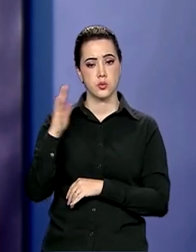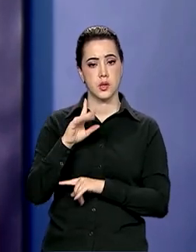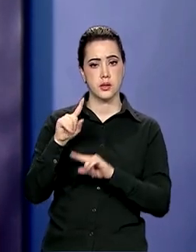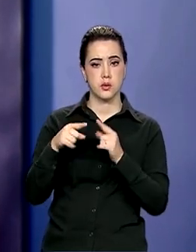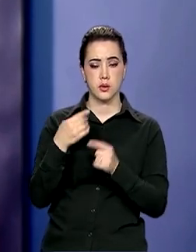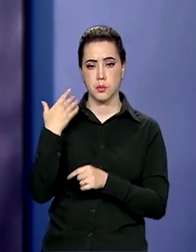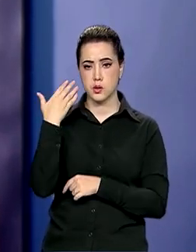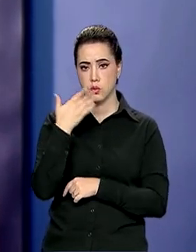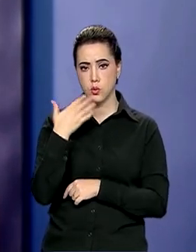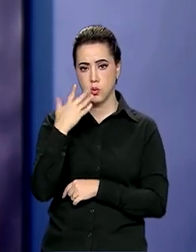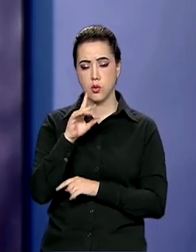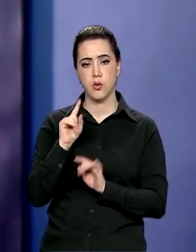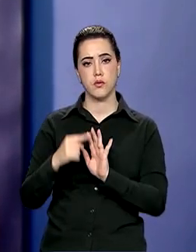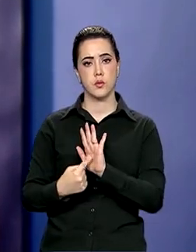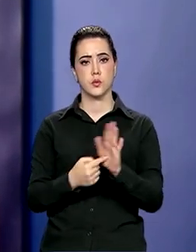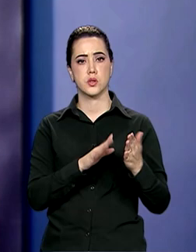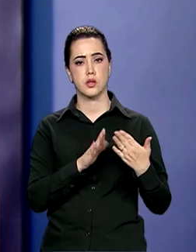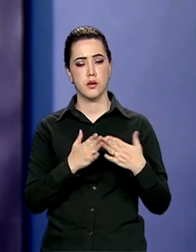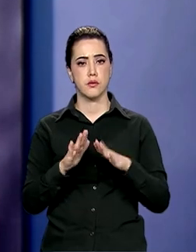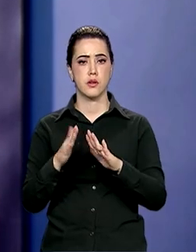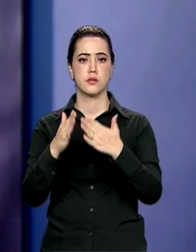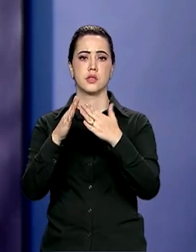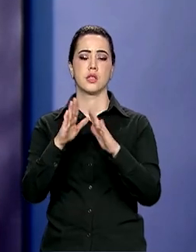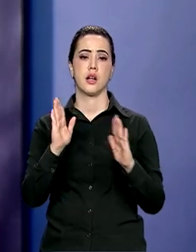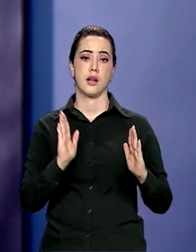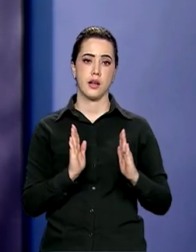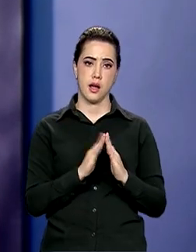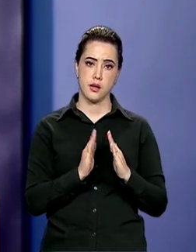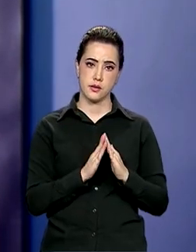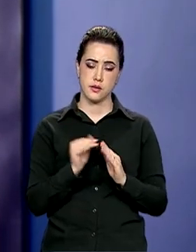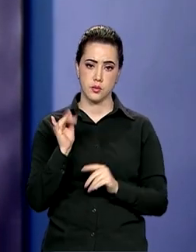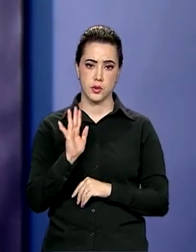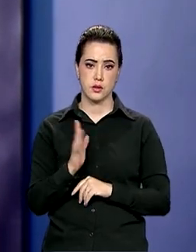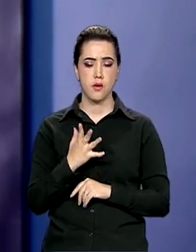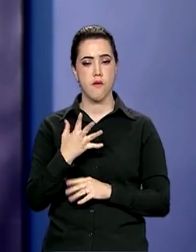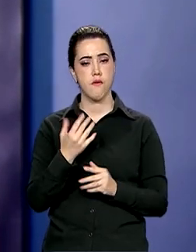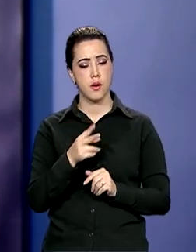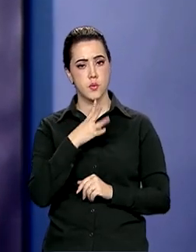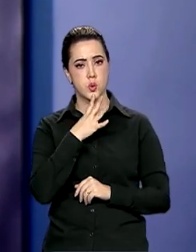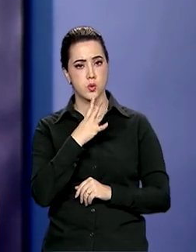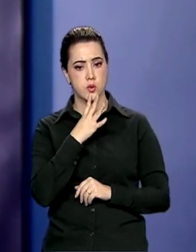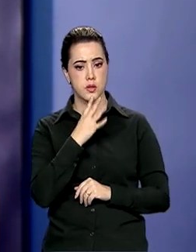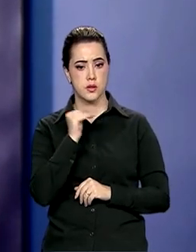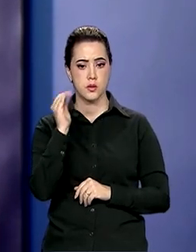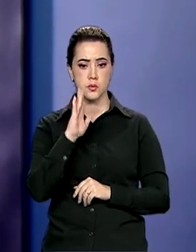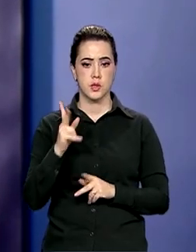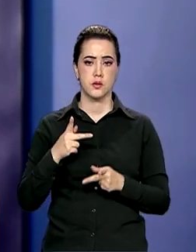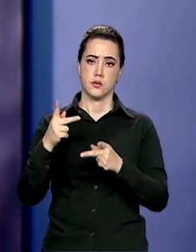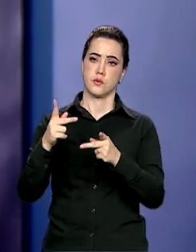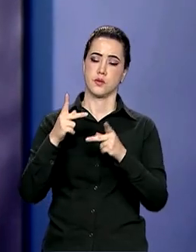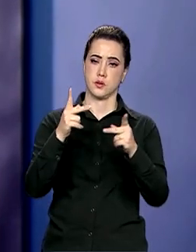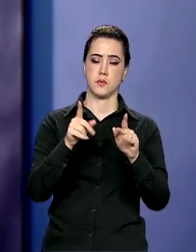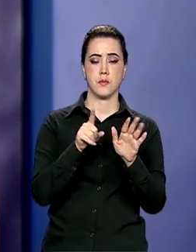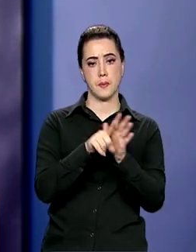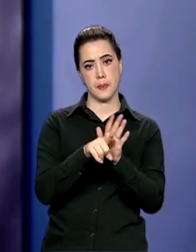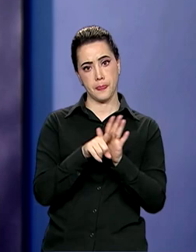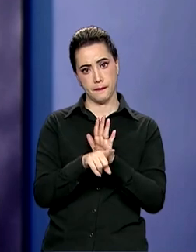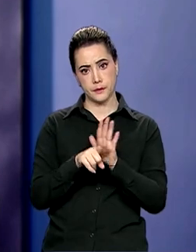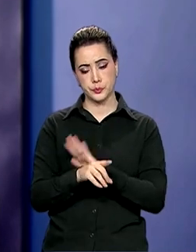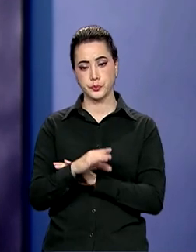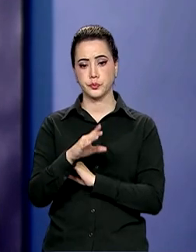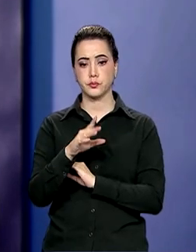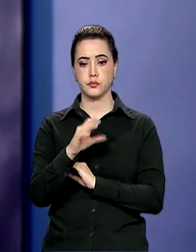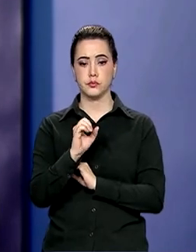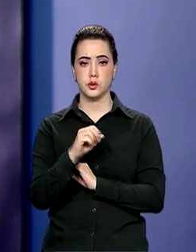Brasil. Vamos mostrar a favela no mapa, a casa do Brasil. Vamos conhecer o Brasil que foi visitado pelo Censo e o Brasil